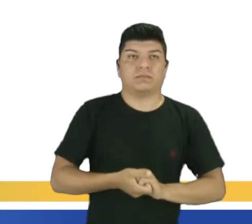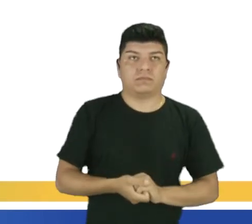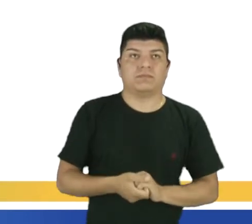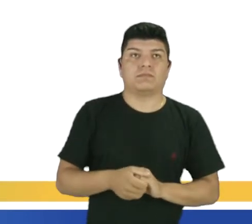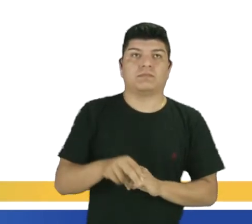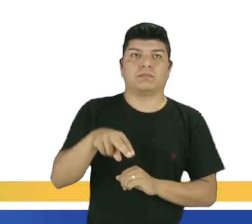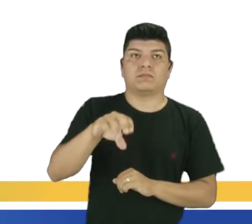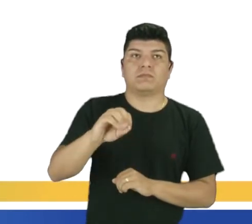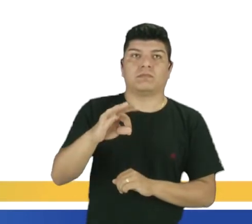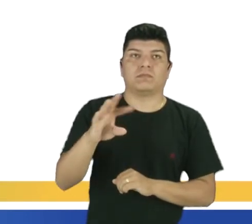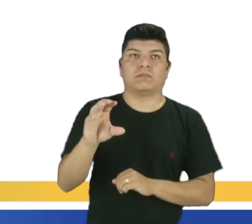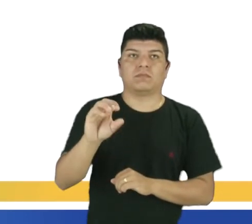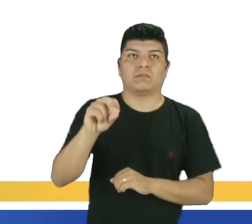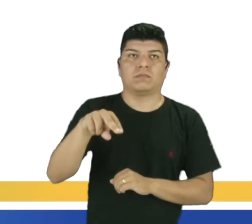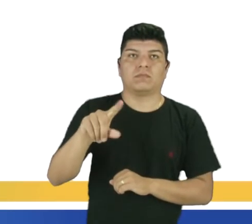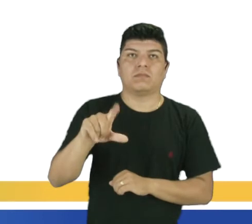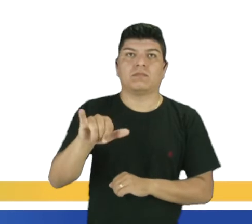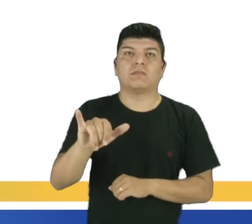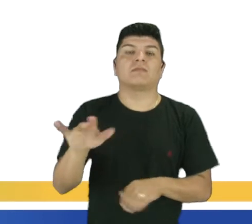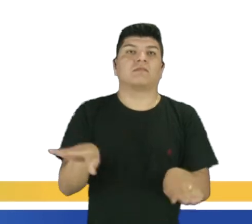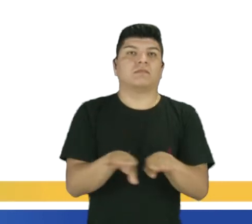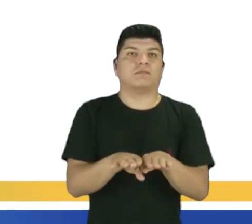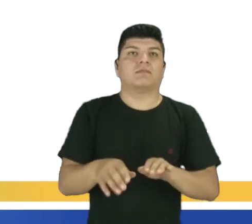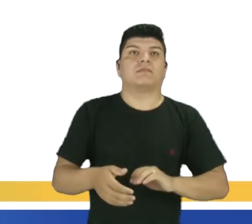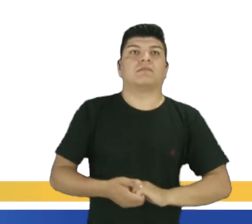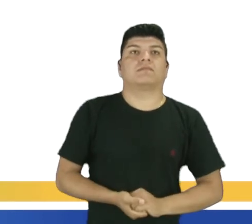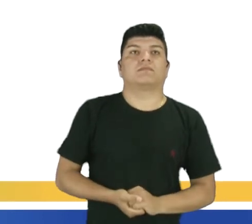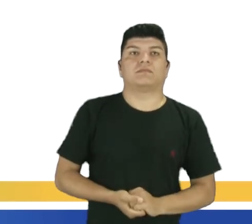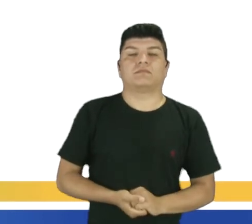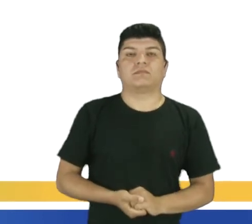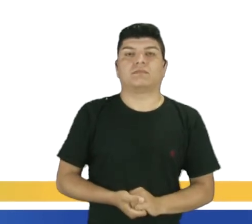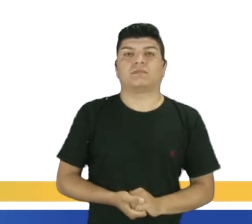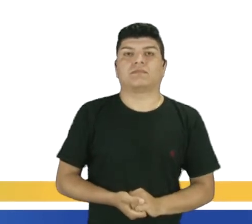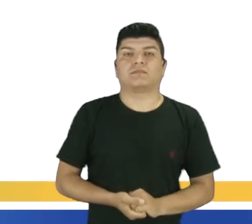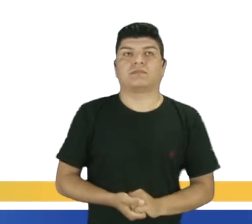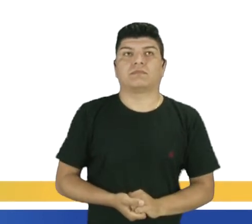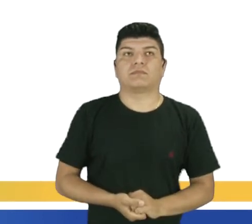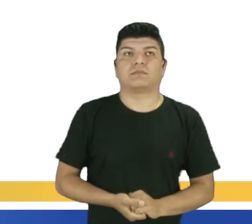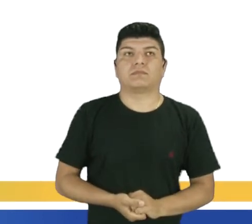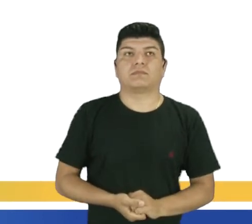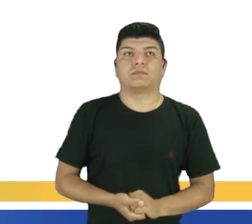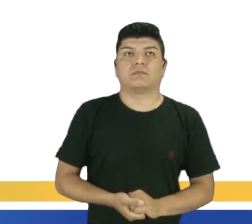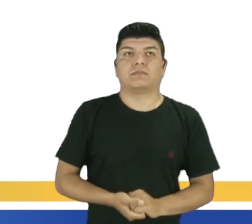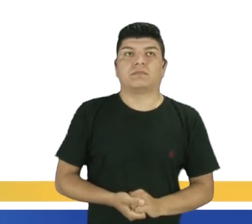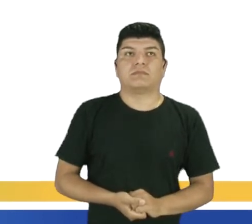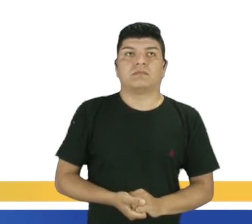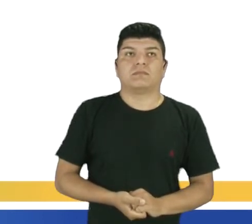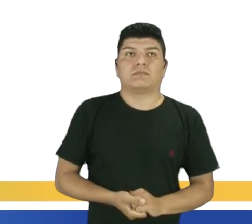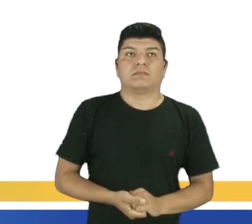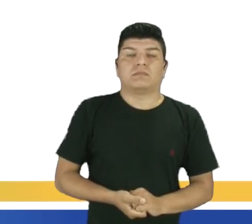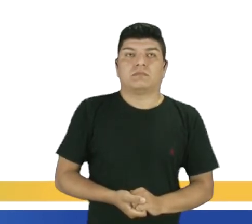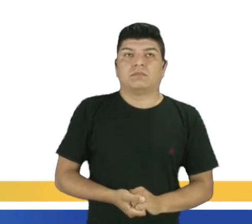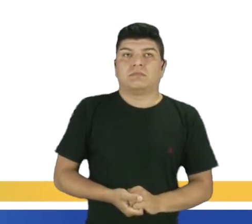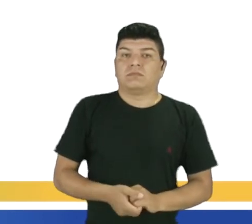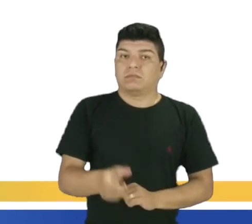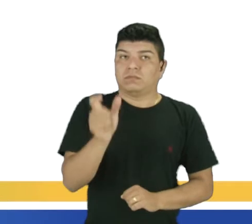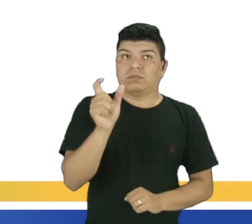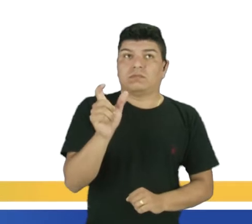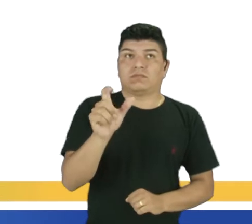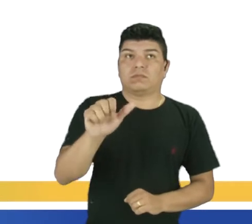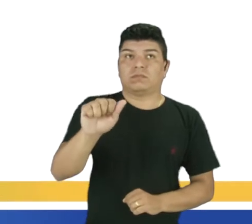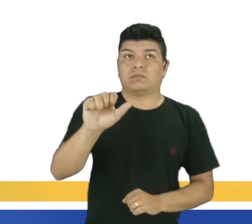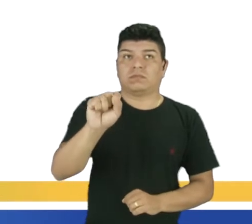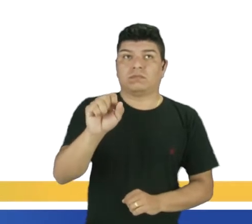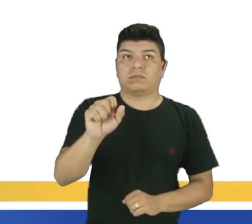Not only, but also. Próxima, as, sou e redicência,